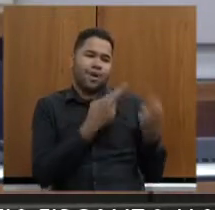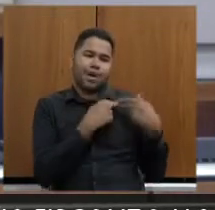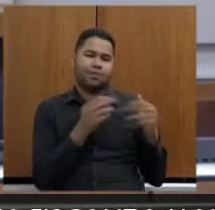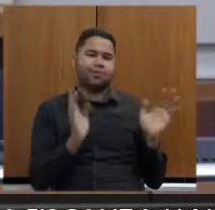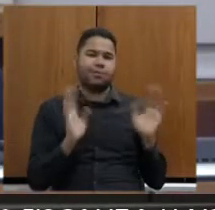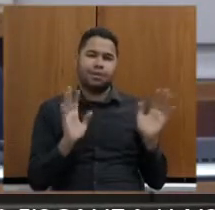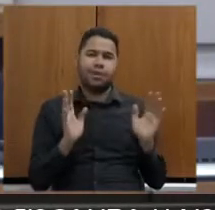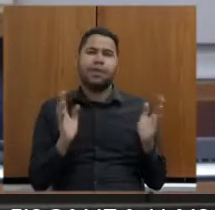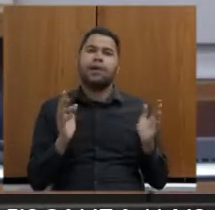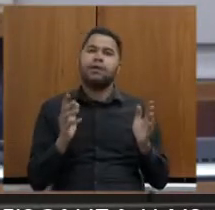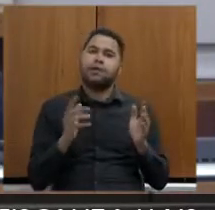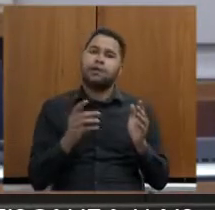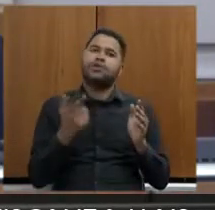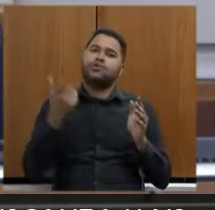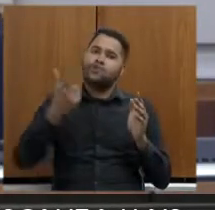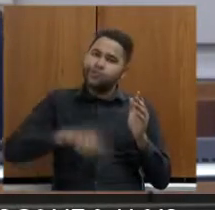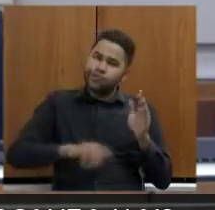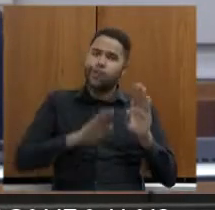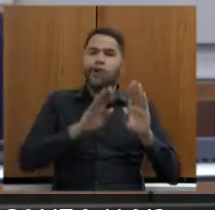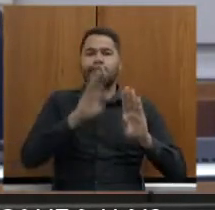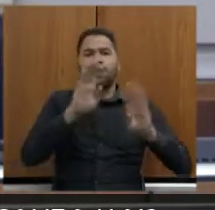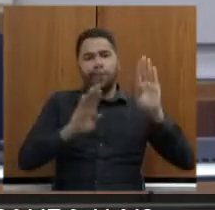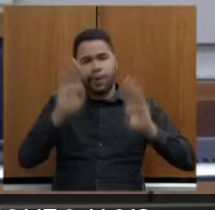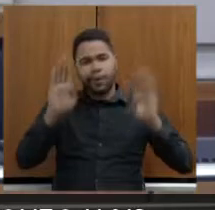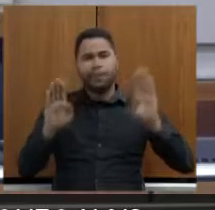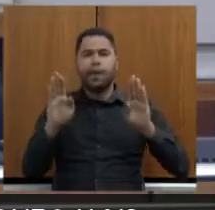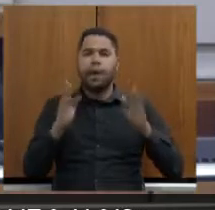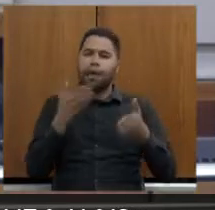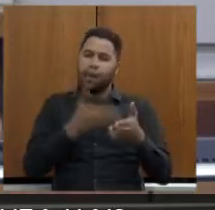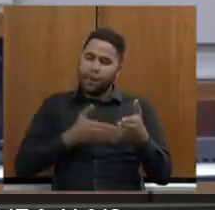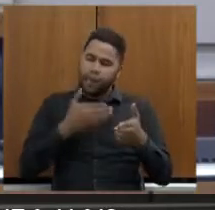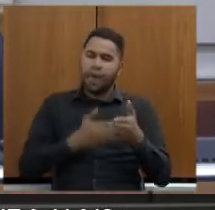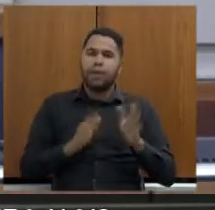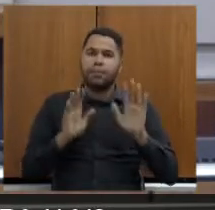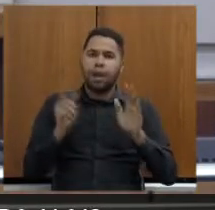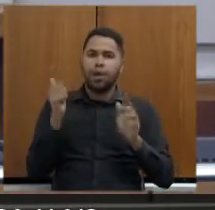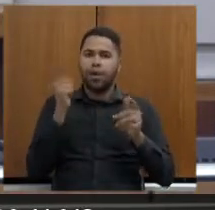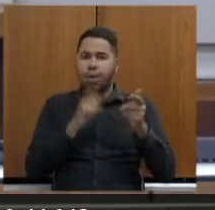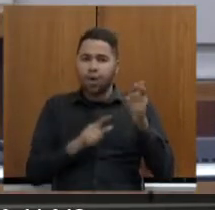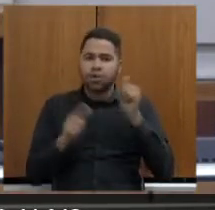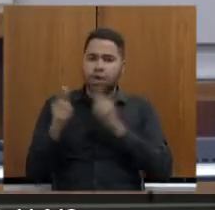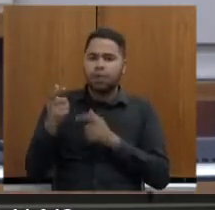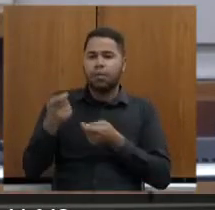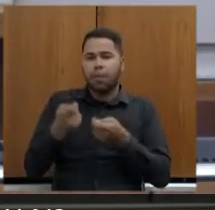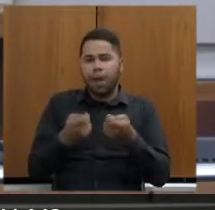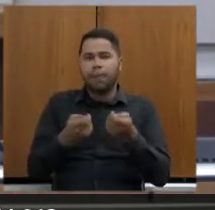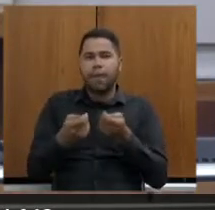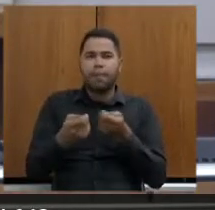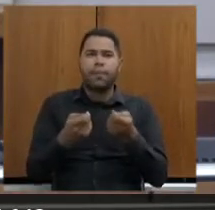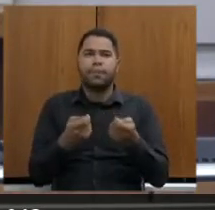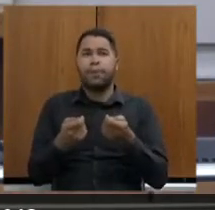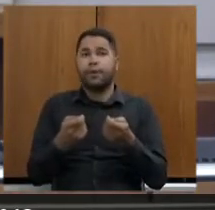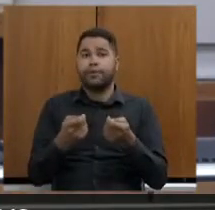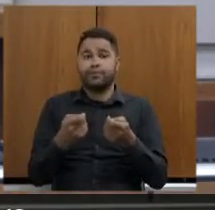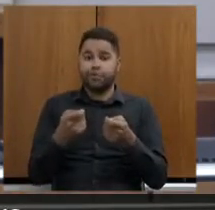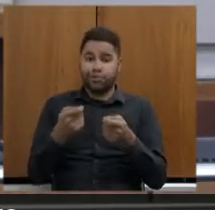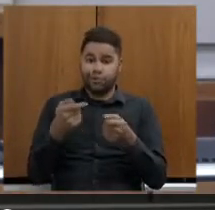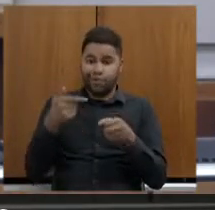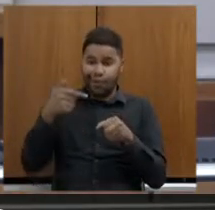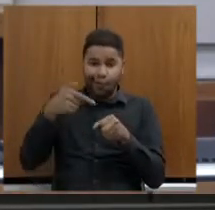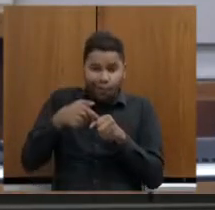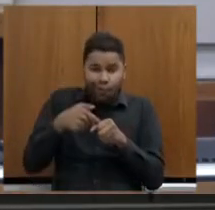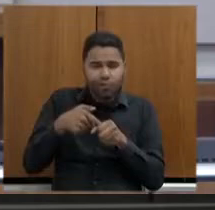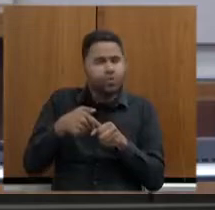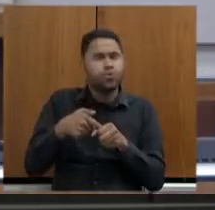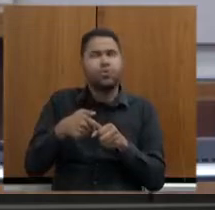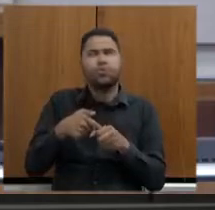tem que relicitar. Então, esse é um entrave, mas que, graças a Deus, a gente está conseguindo equacionar. combustível, secretário? Só o combustível é uma loucura.